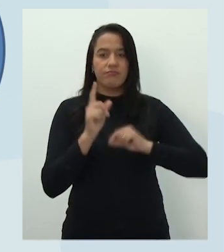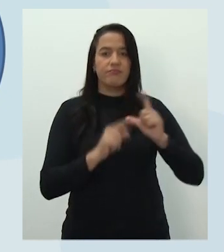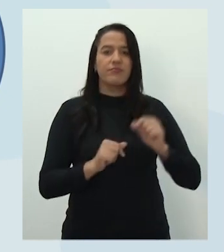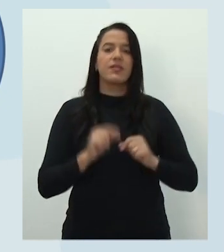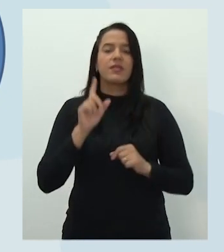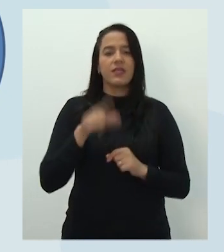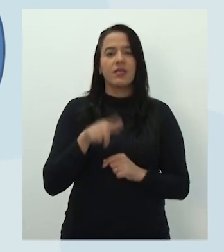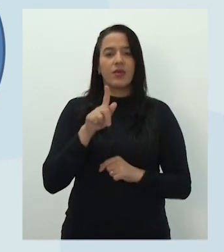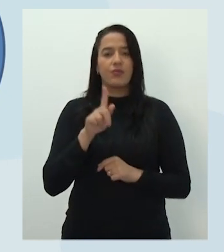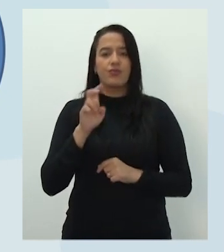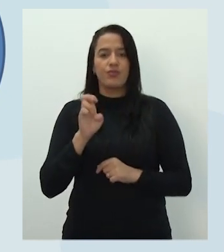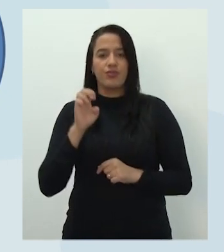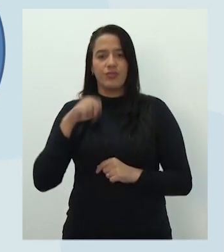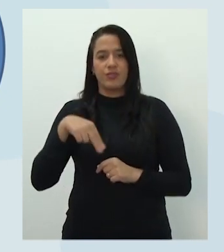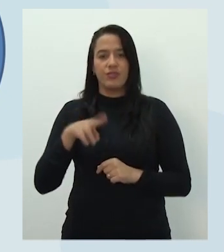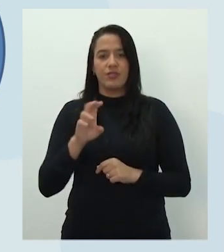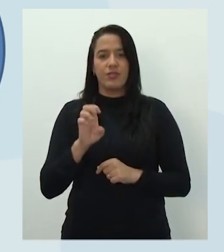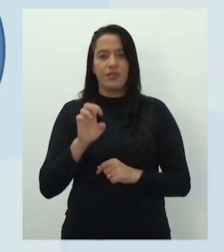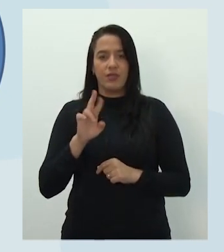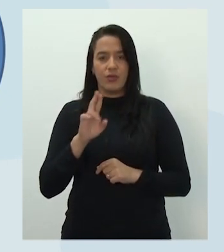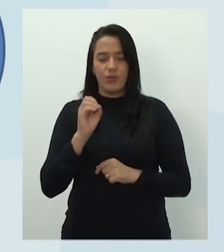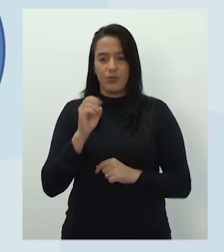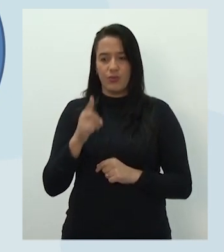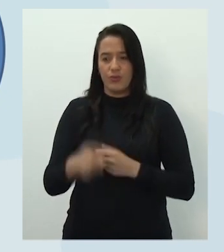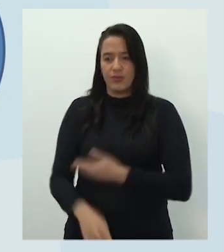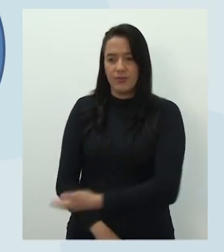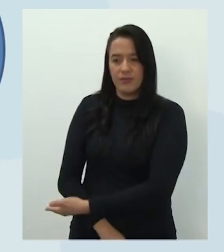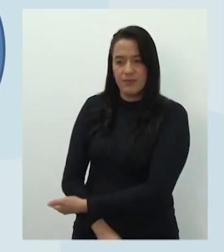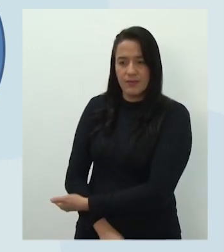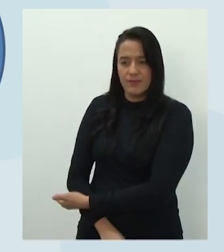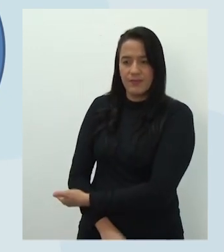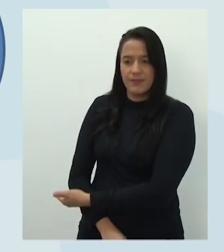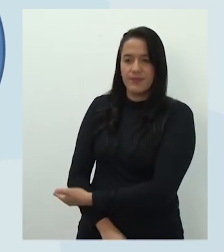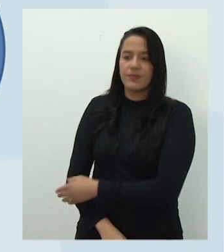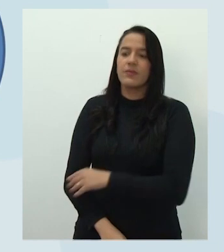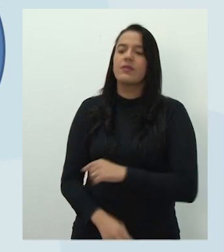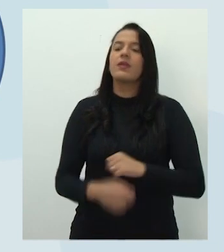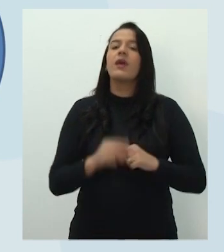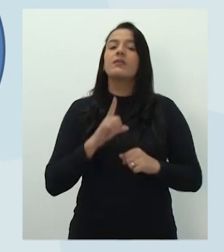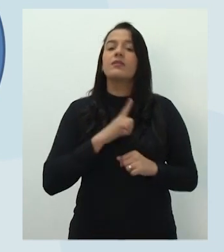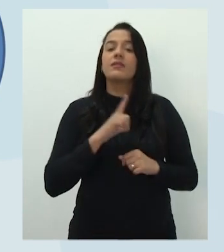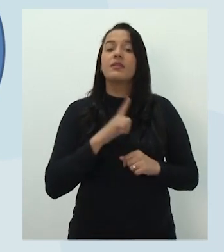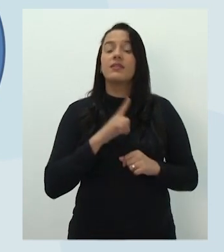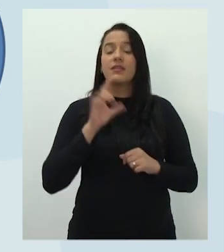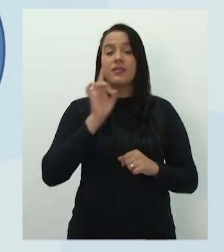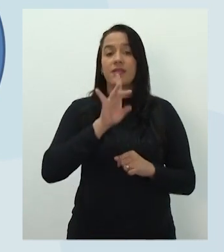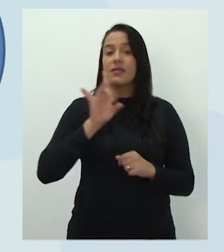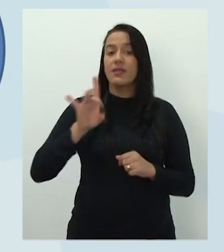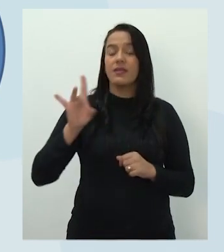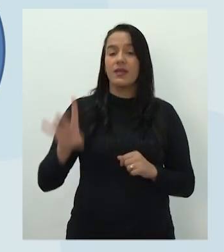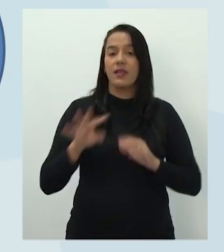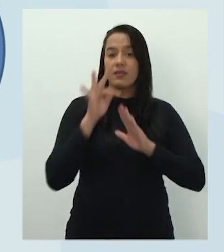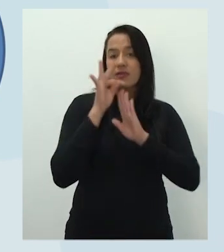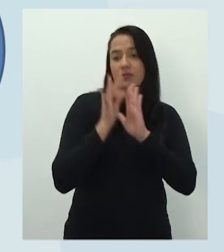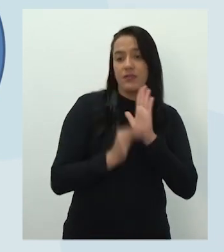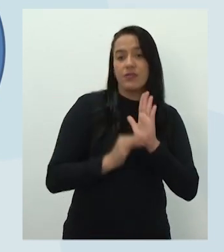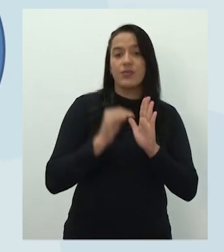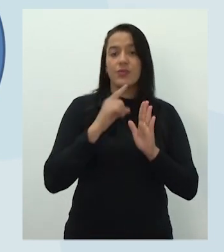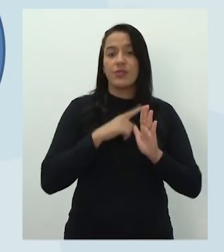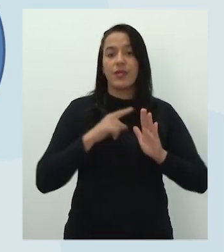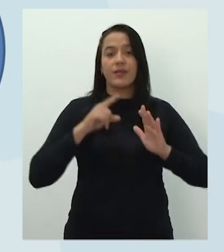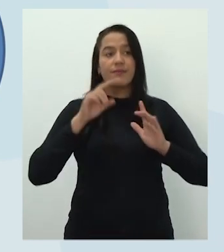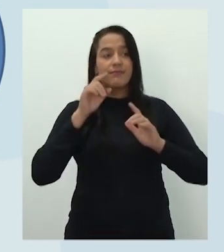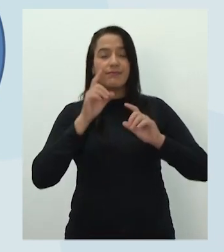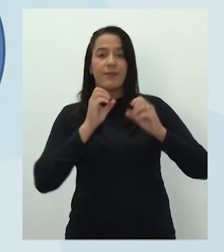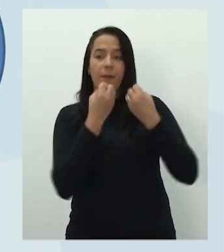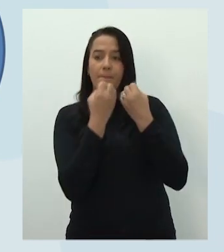textualidade, como bem disse o Mauro. Cada gênero textual brilha à sua maneira. Mas a